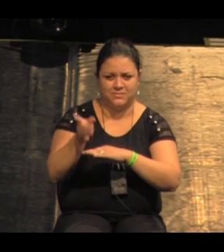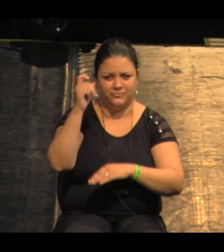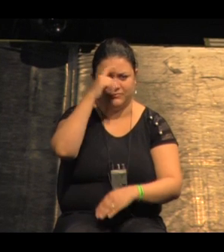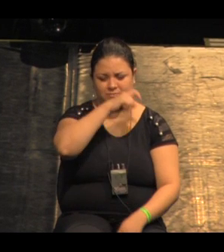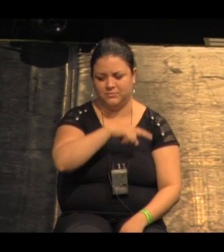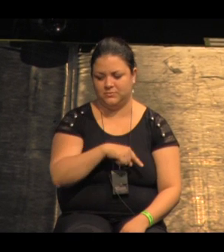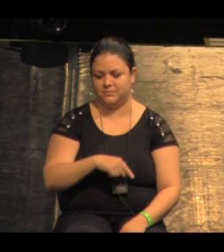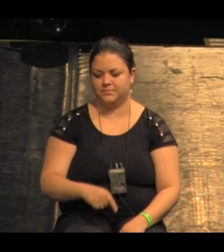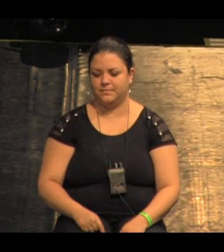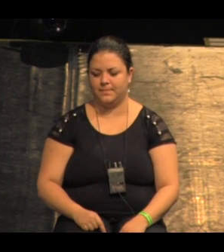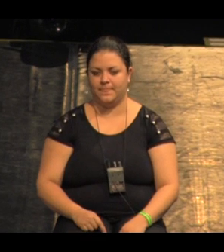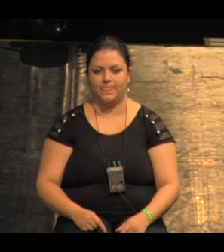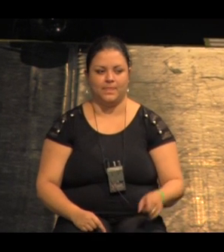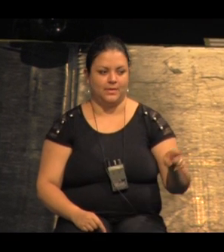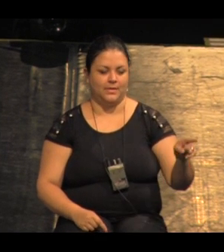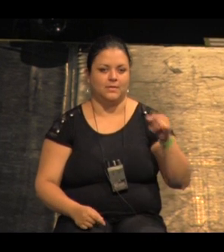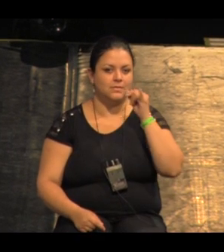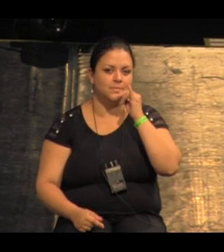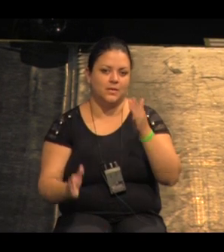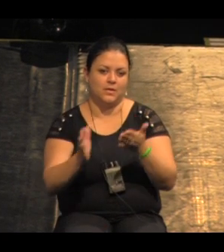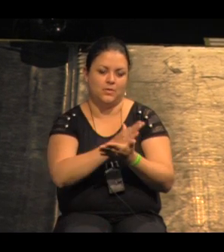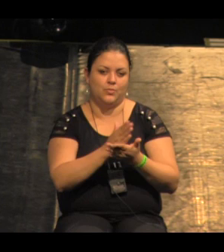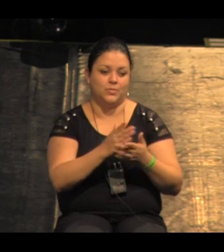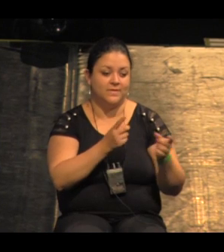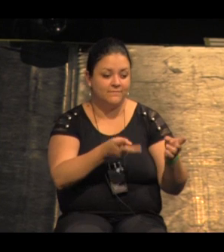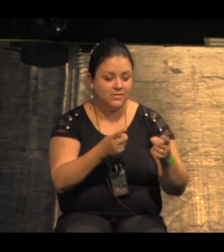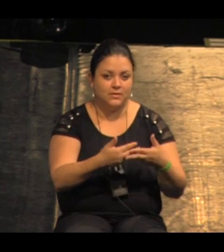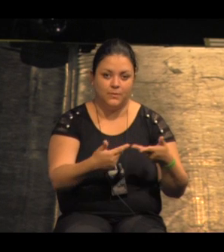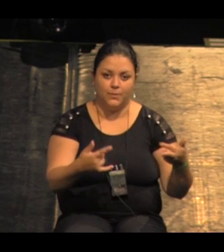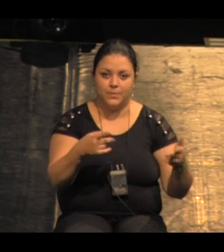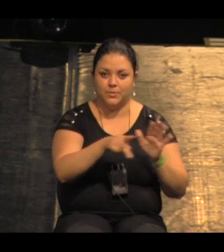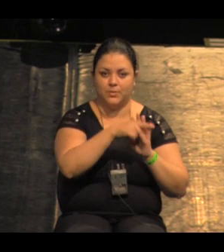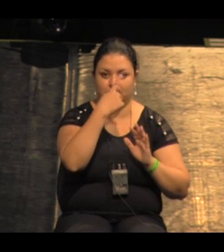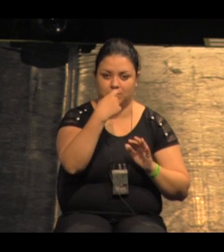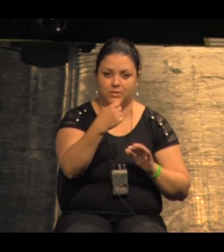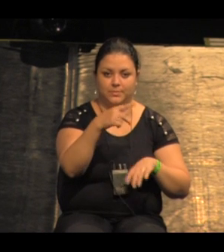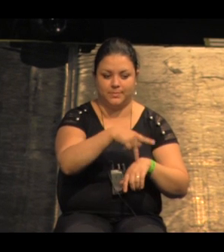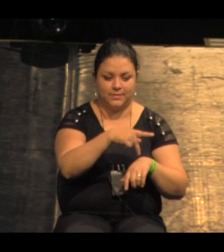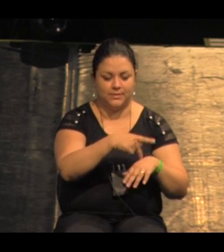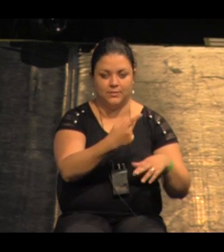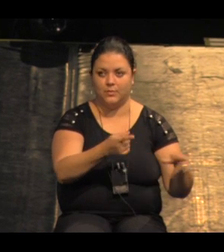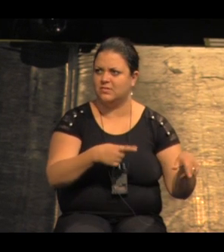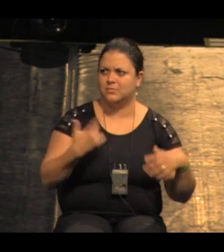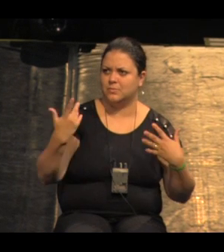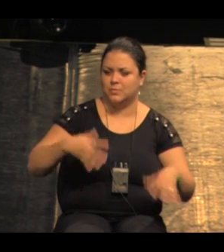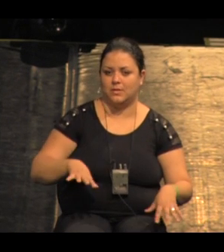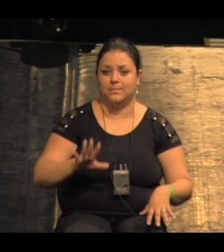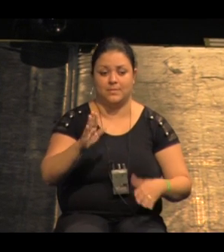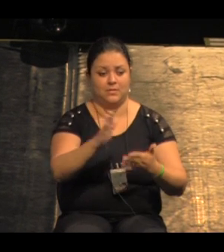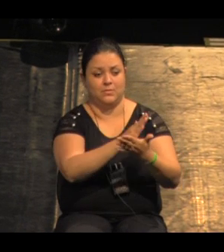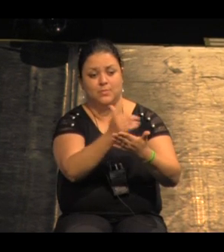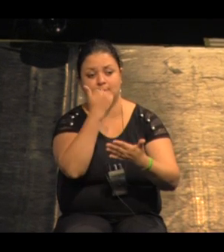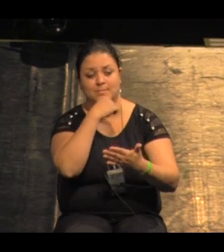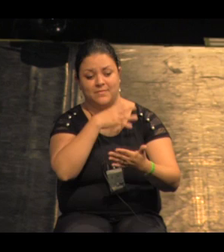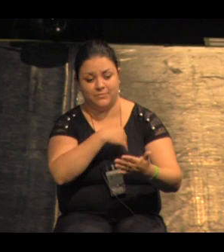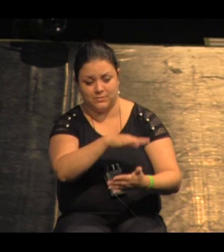pedra preferia assim mas também muitas mães de família achavam que os filhos estavam mais seguros assim porque ficavam lá no fundo